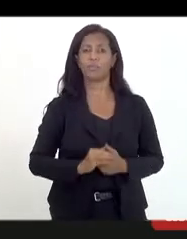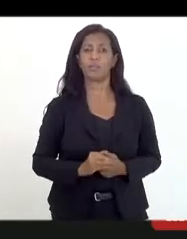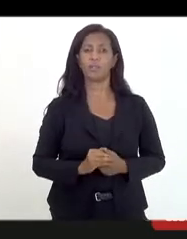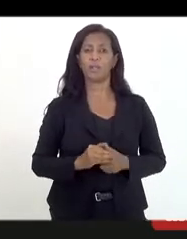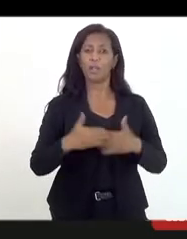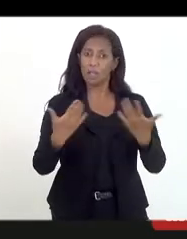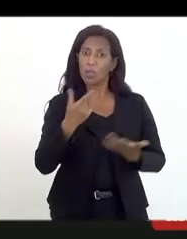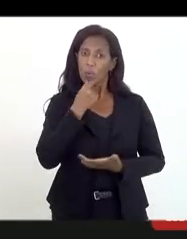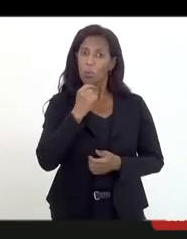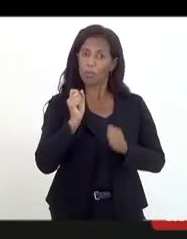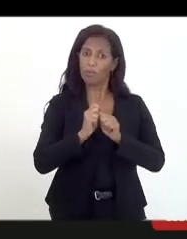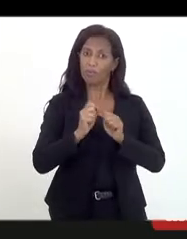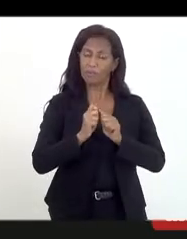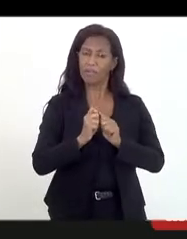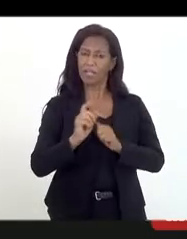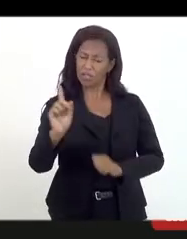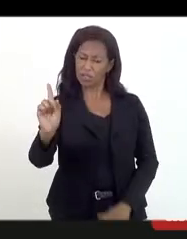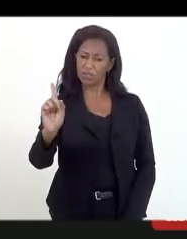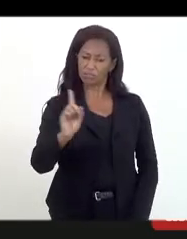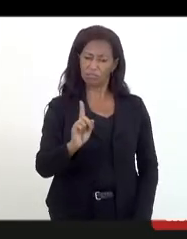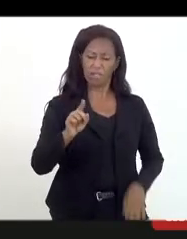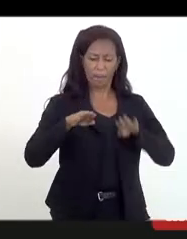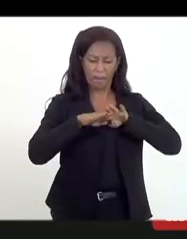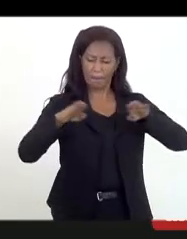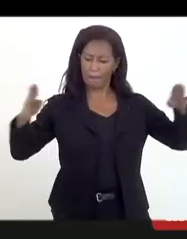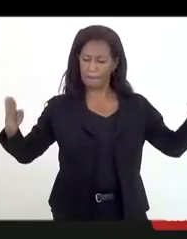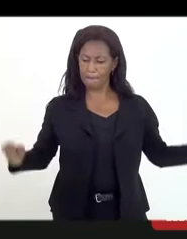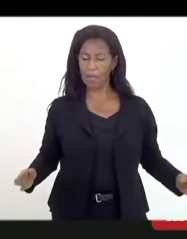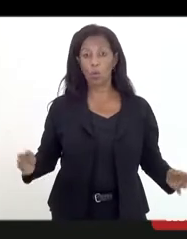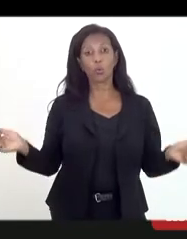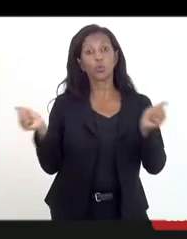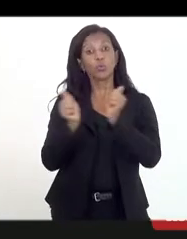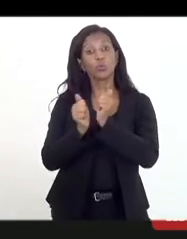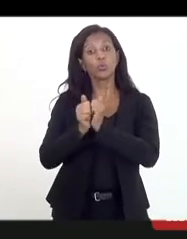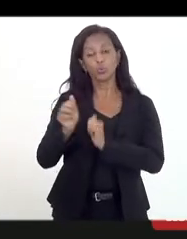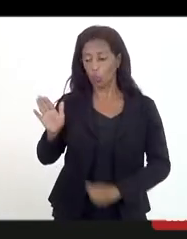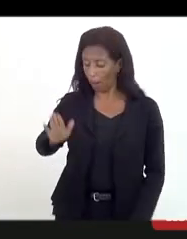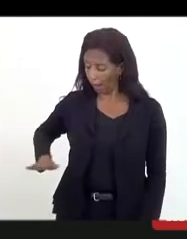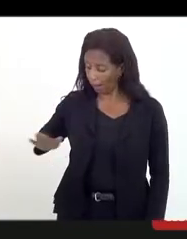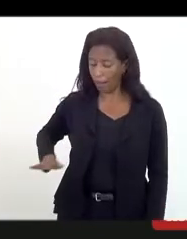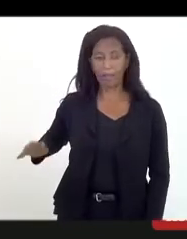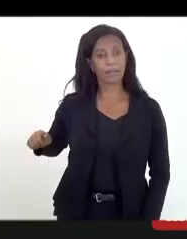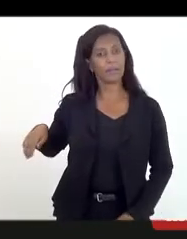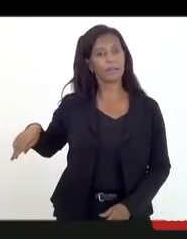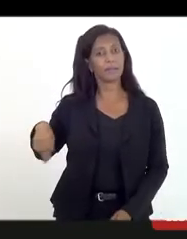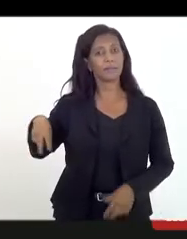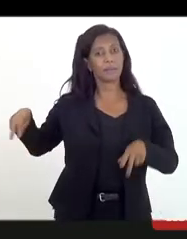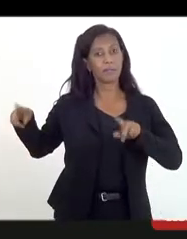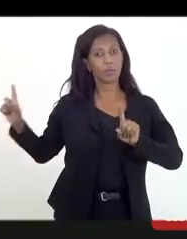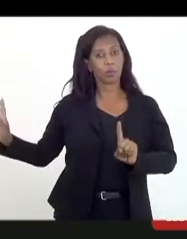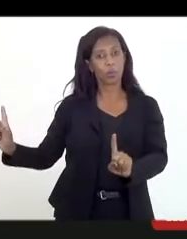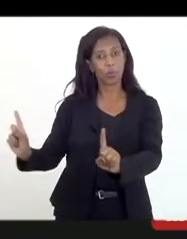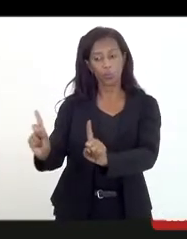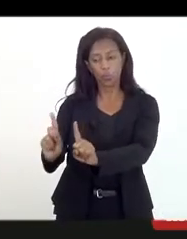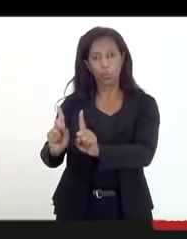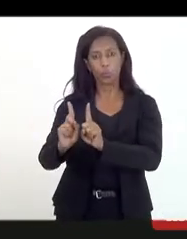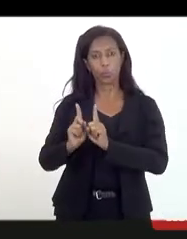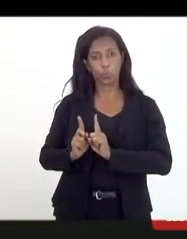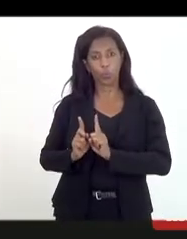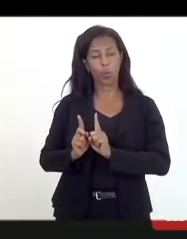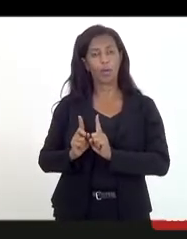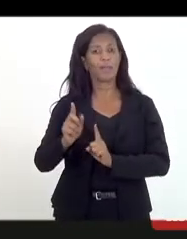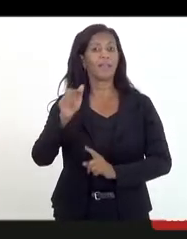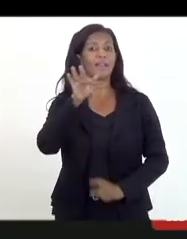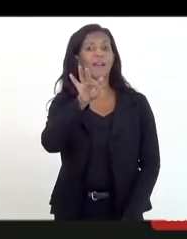E ele fez informalmente no balcão e trouxe consigo a criança e nisso a Fabiana ficou sabendo que ele estaria na